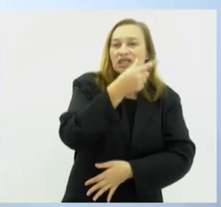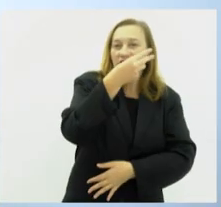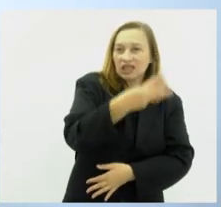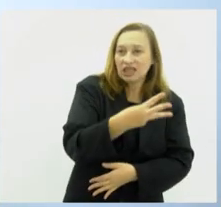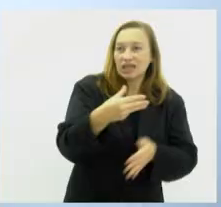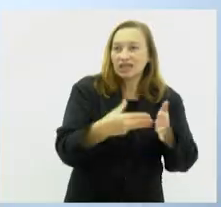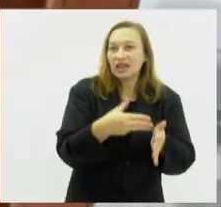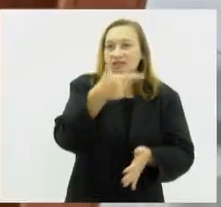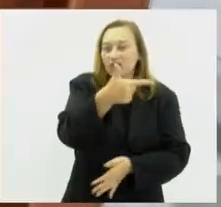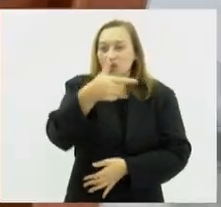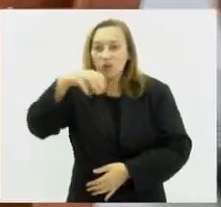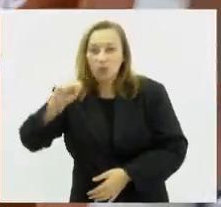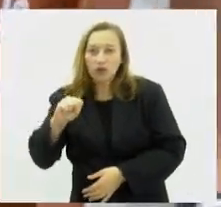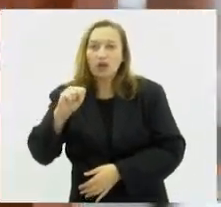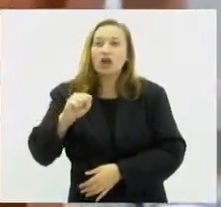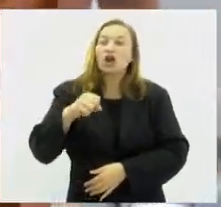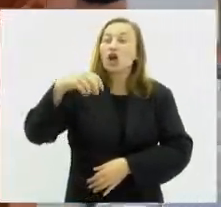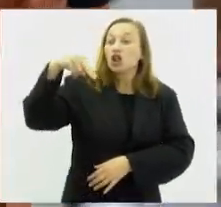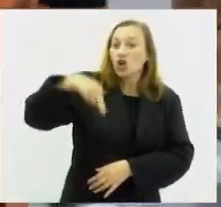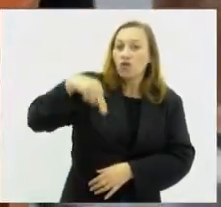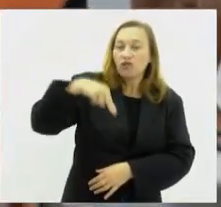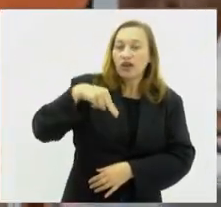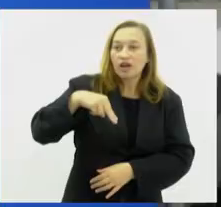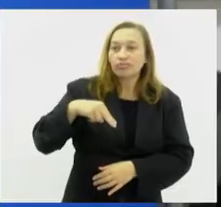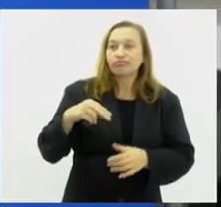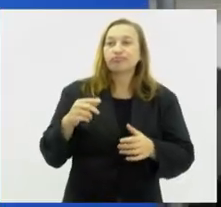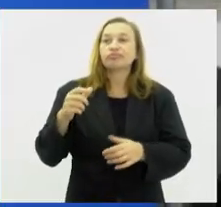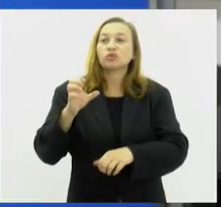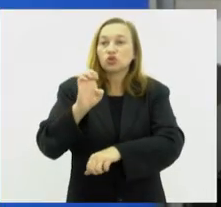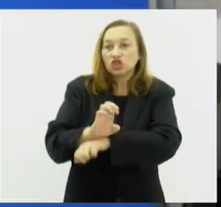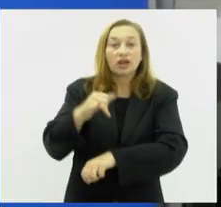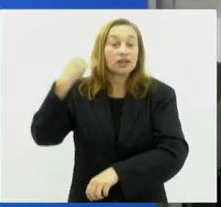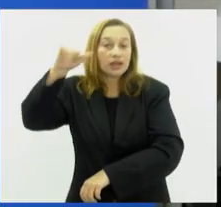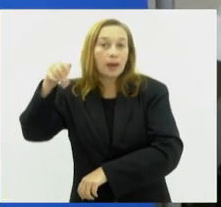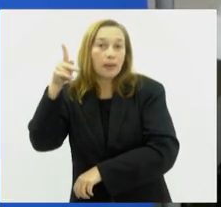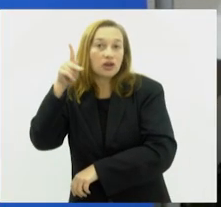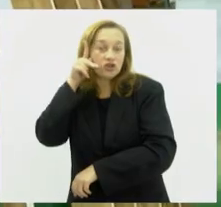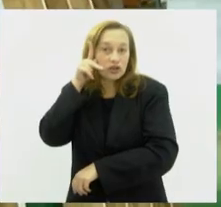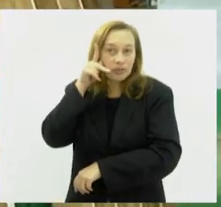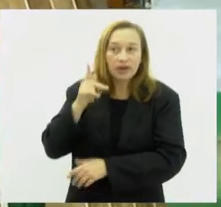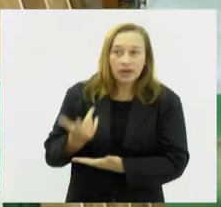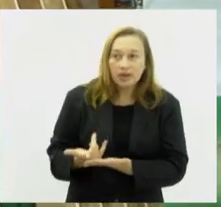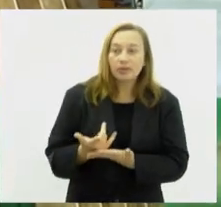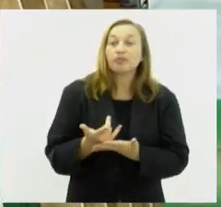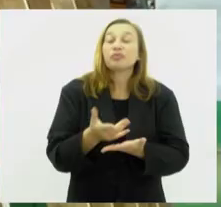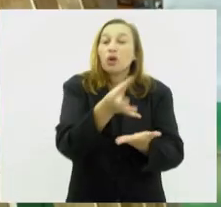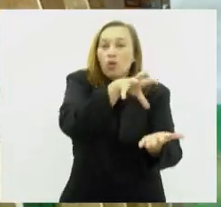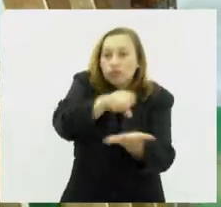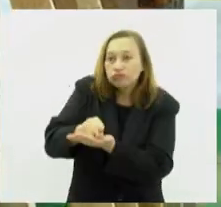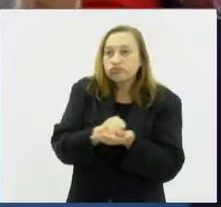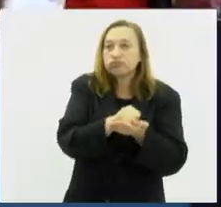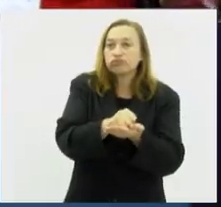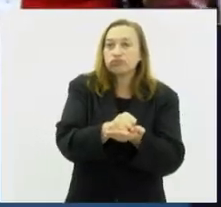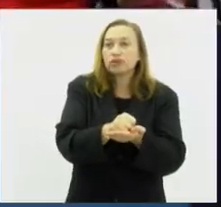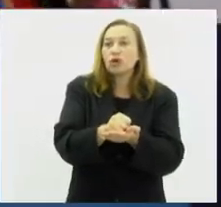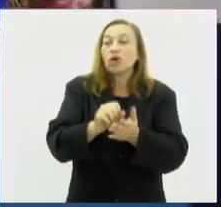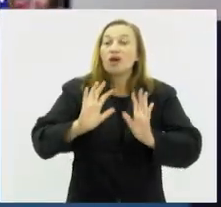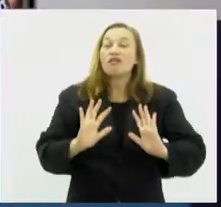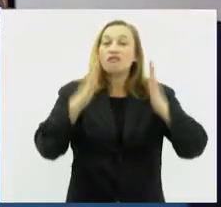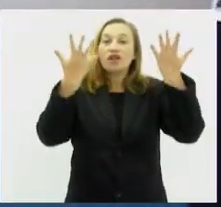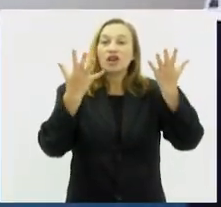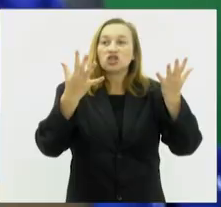novembro em João Pessoa, na Paraíba. Os interessados devem preencher o formulário e entrar no processo seletivo para atuar no maior evento